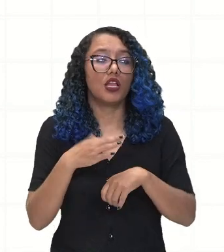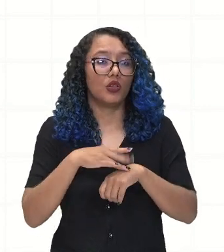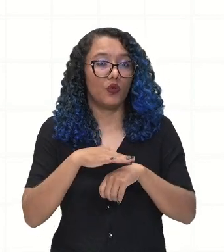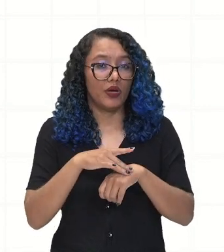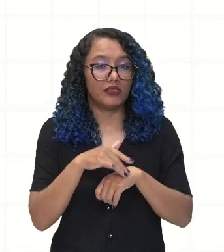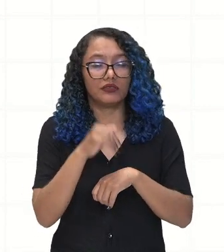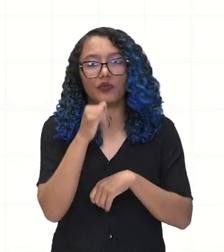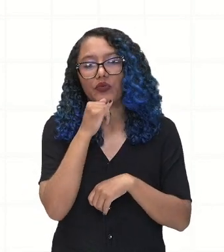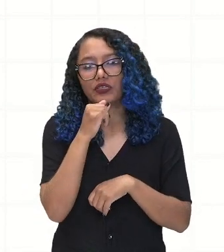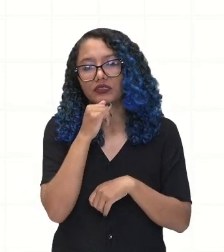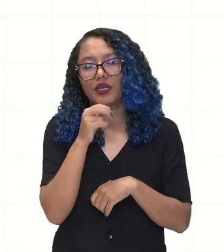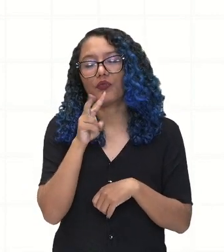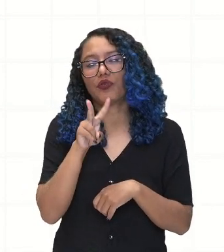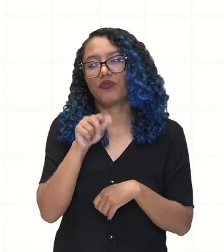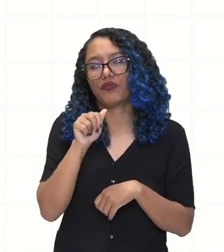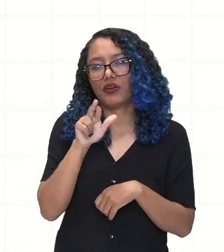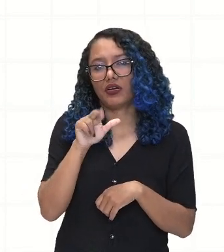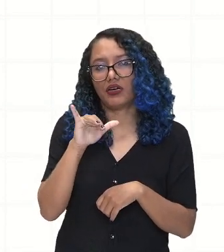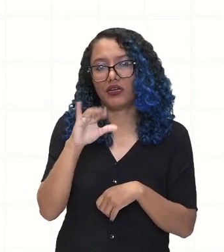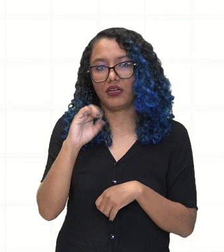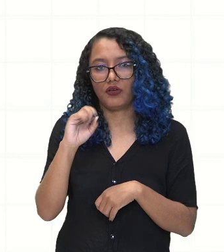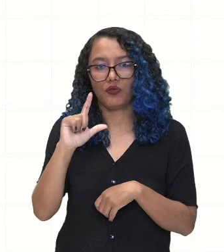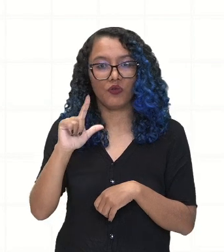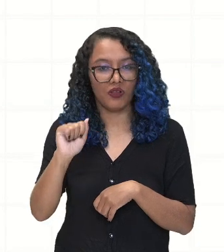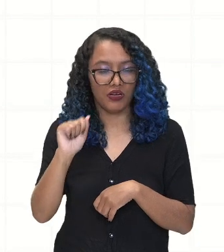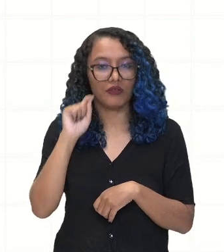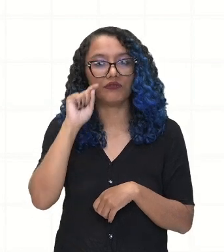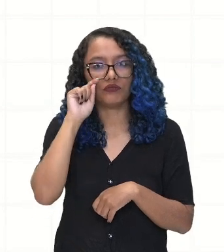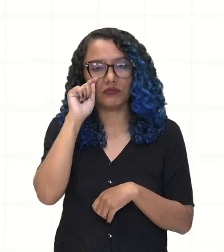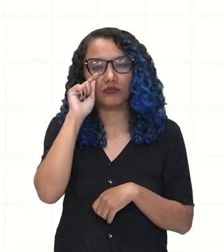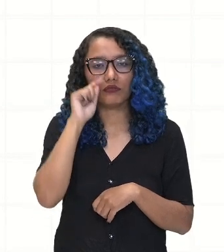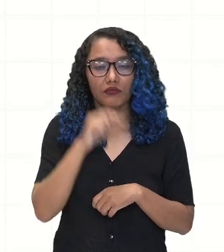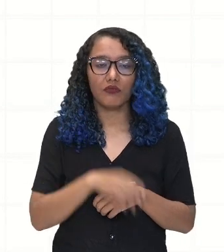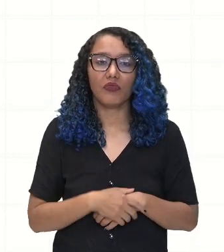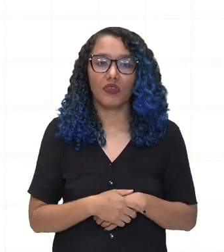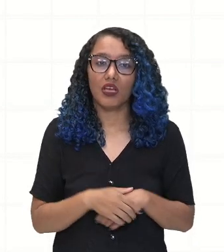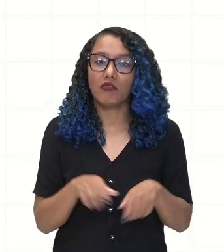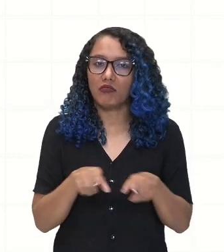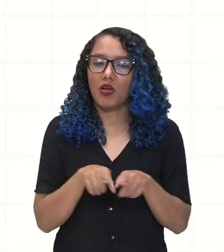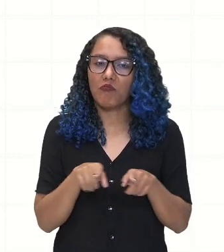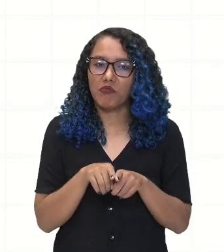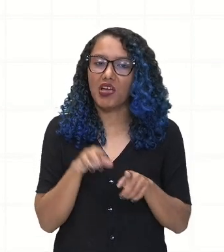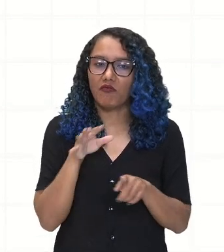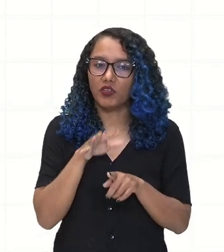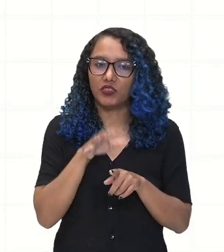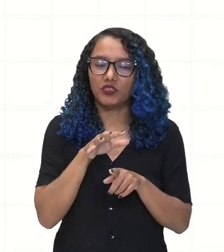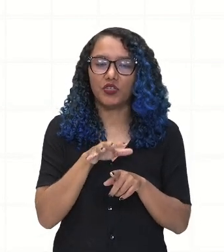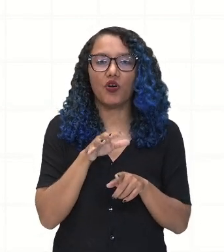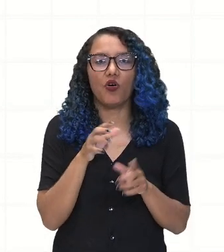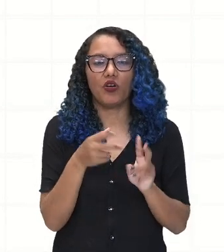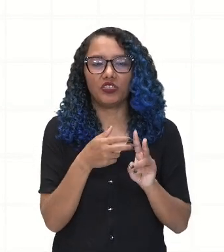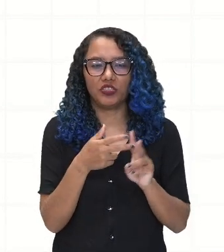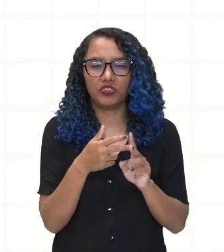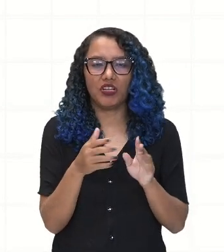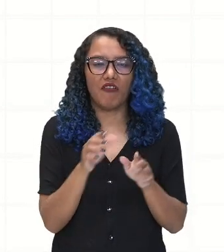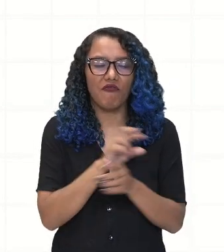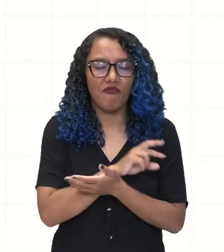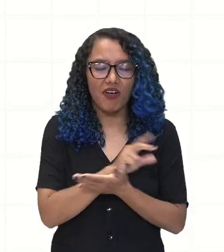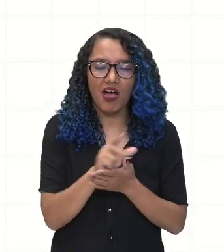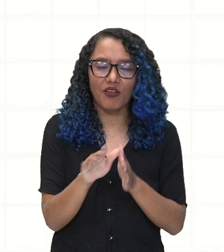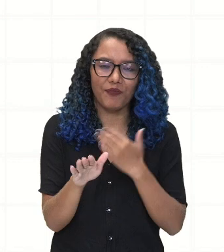como, por exemplo, a varíola, que ocasionou ali a morte de muitos indígenas, até porque eles não